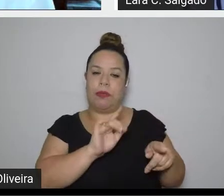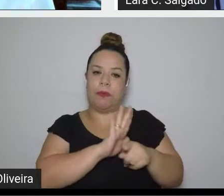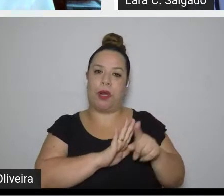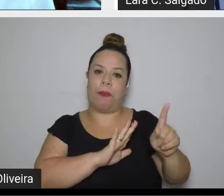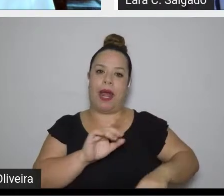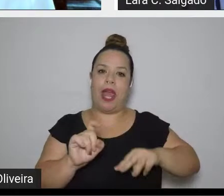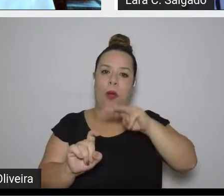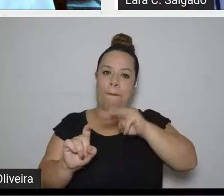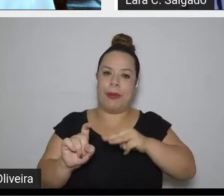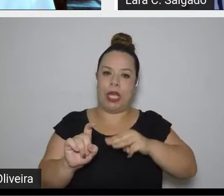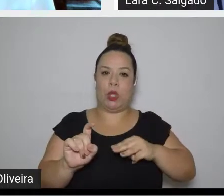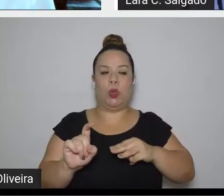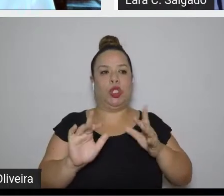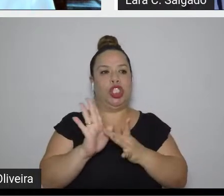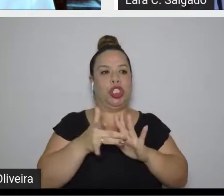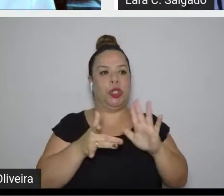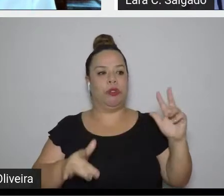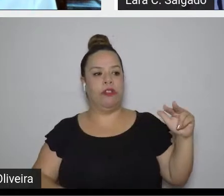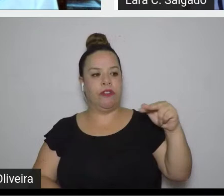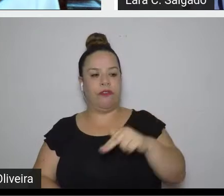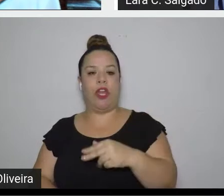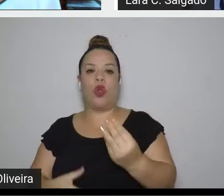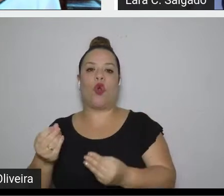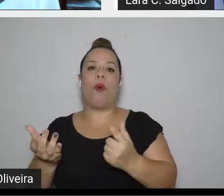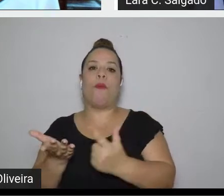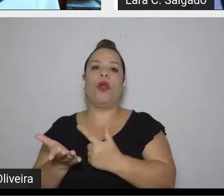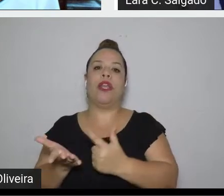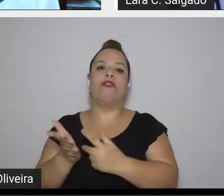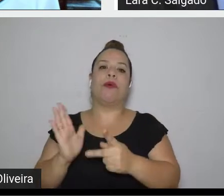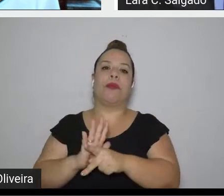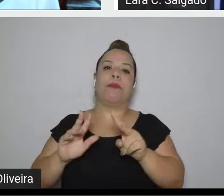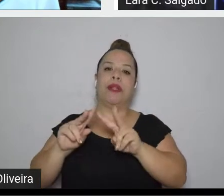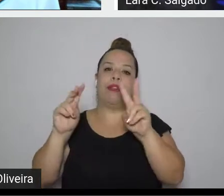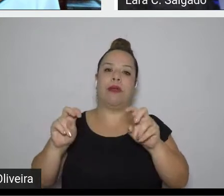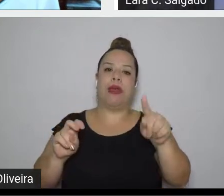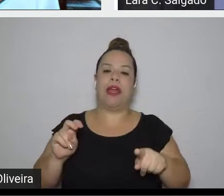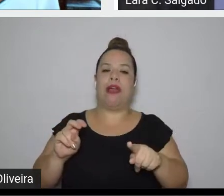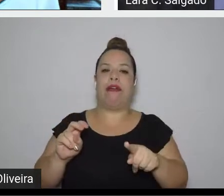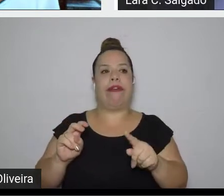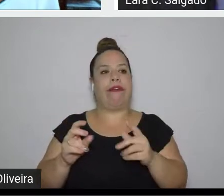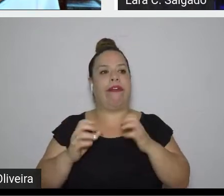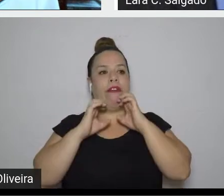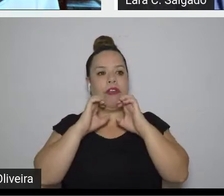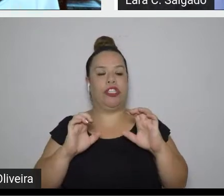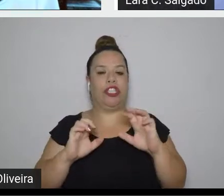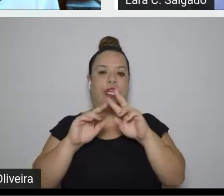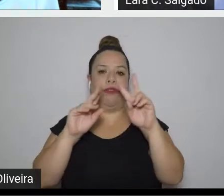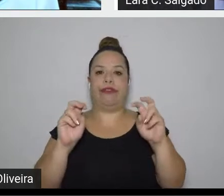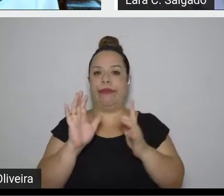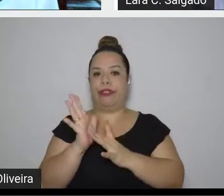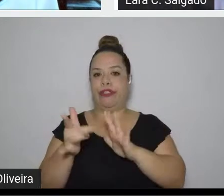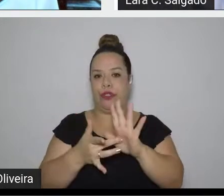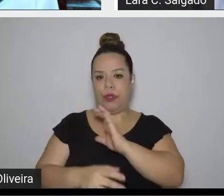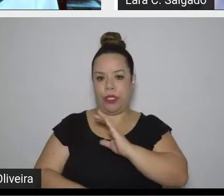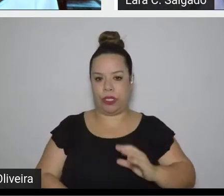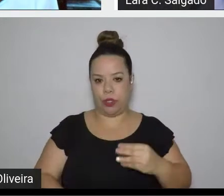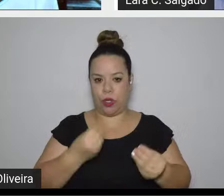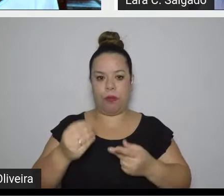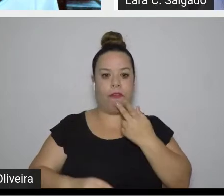Terra, como o Evangelho segundo Jesus Cristo se destoa de A Última Tentação de Cristo de Casandescasca?